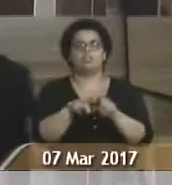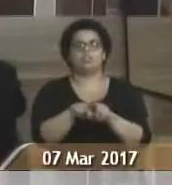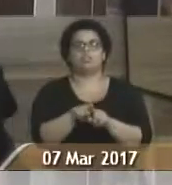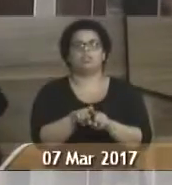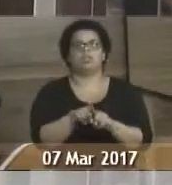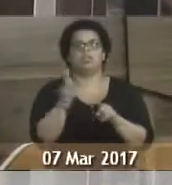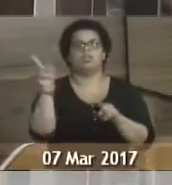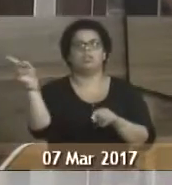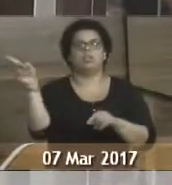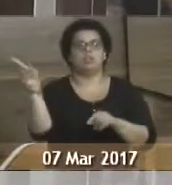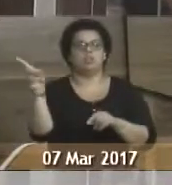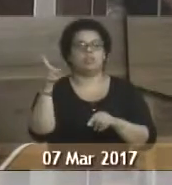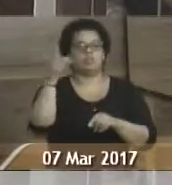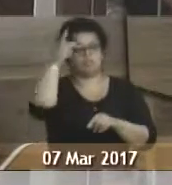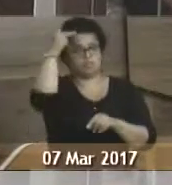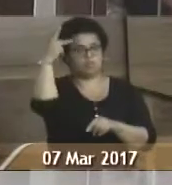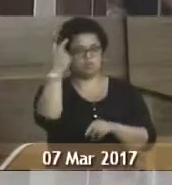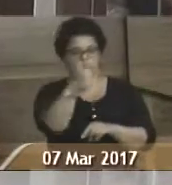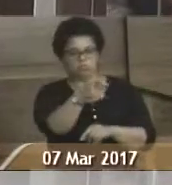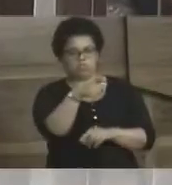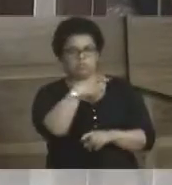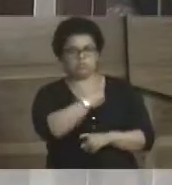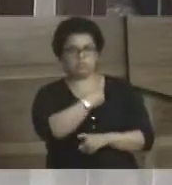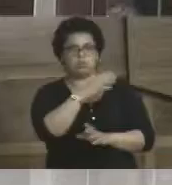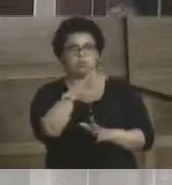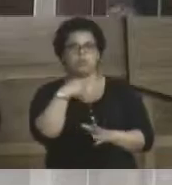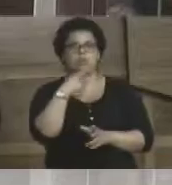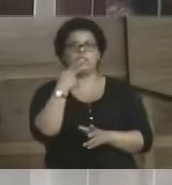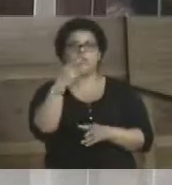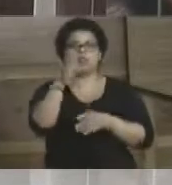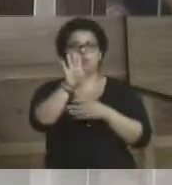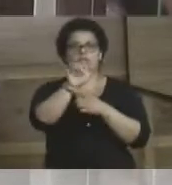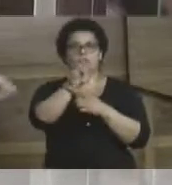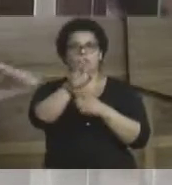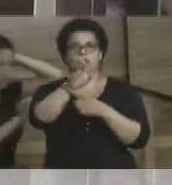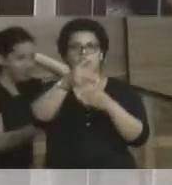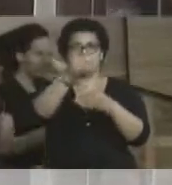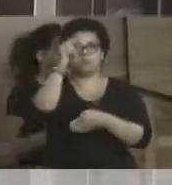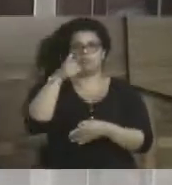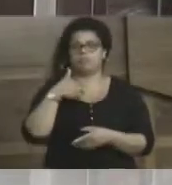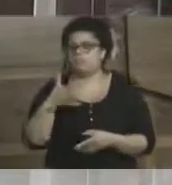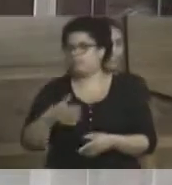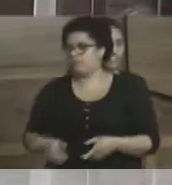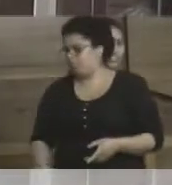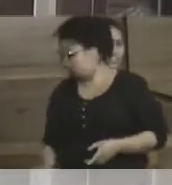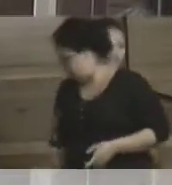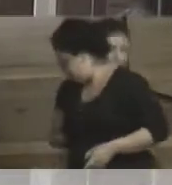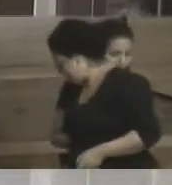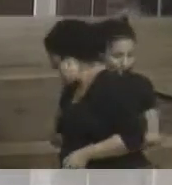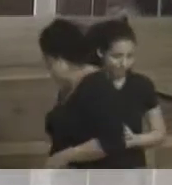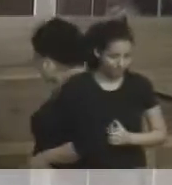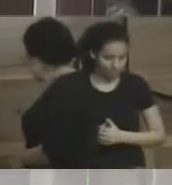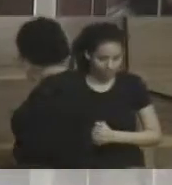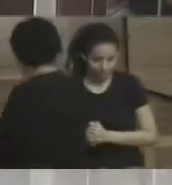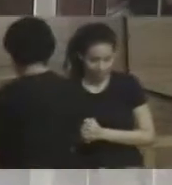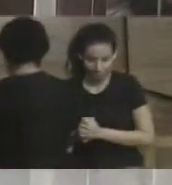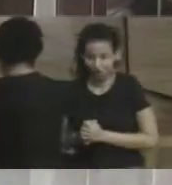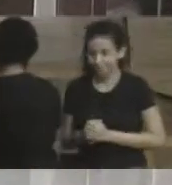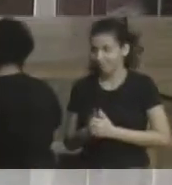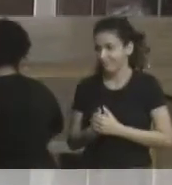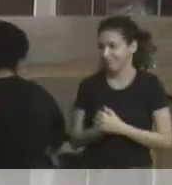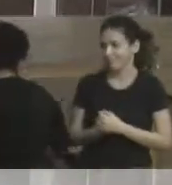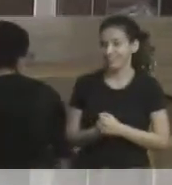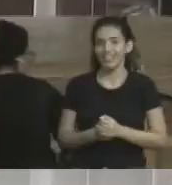o quiosche. Camu não está ali, mas eu gostaria de falar do quiosche, porque eu trabalhei um tempinho na Procuradoria Geral do Município e